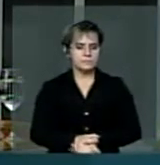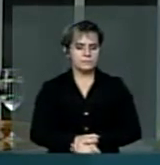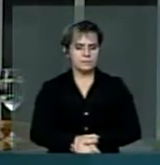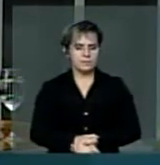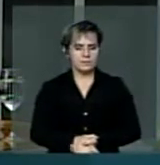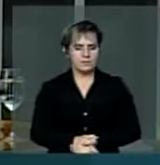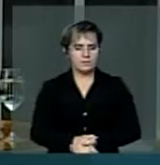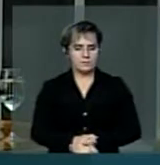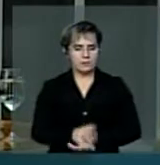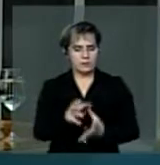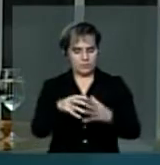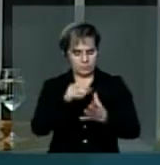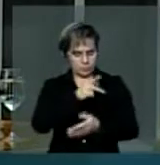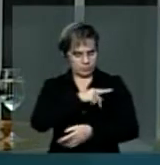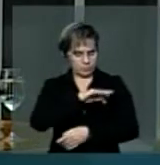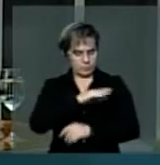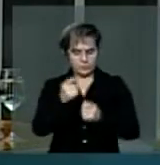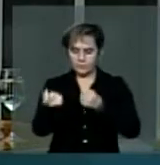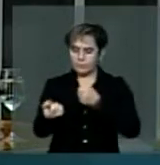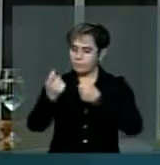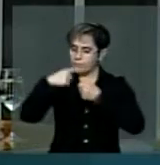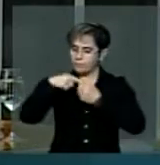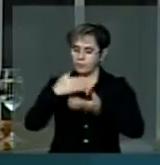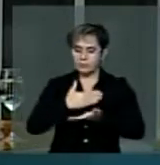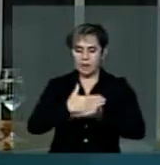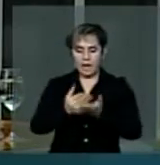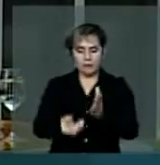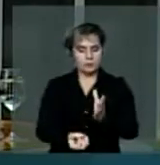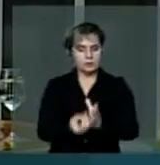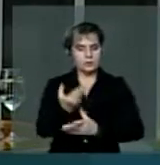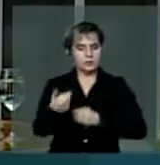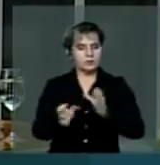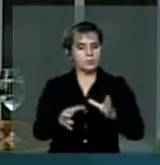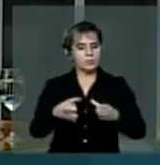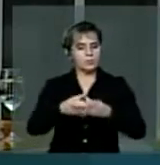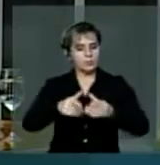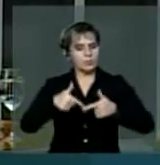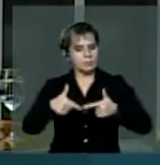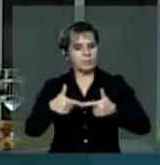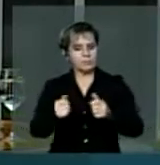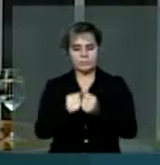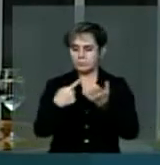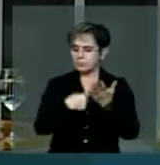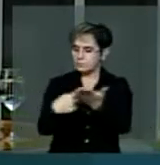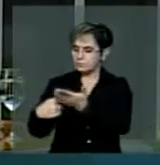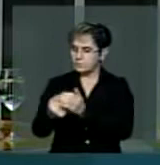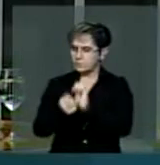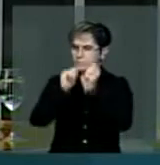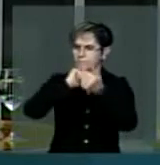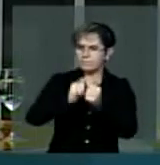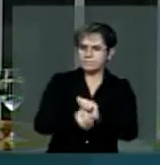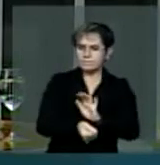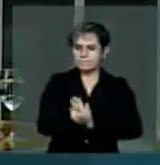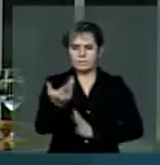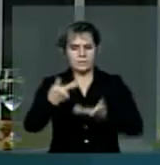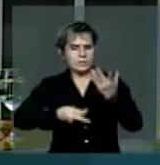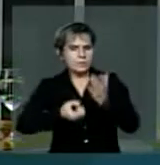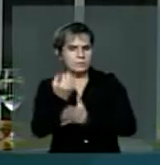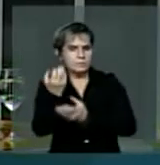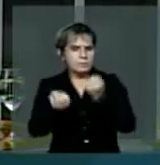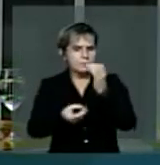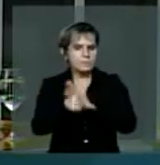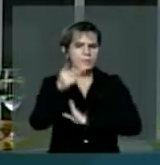O PT precisa voltar às suas origens como partido militante, Articulador, formulador de políticas